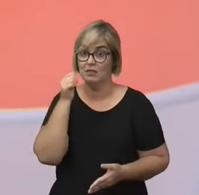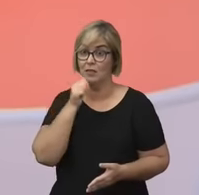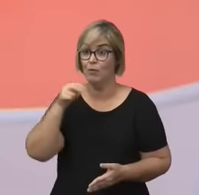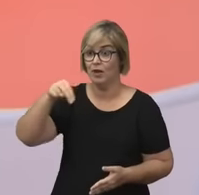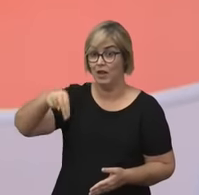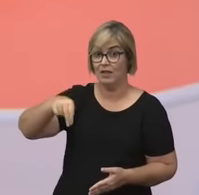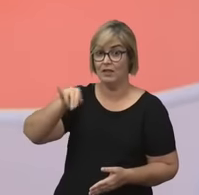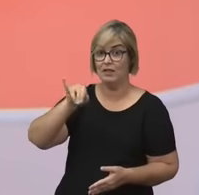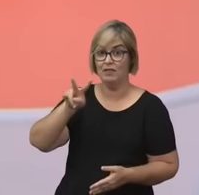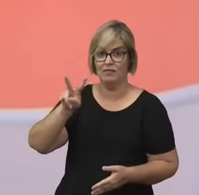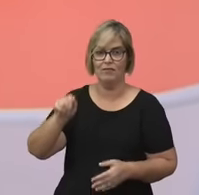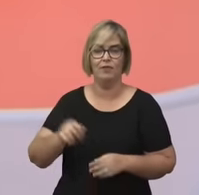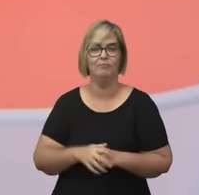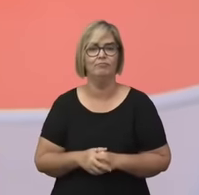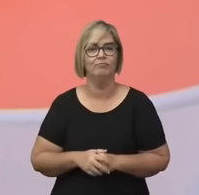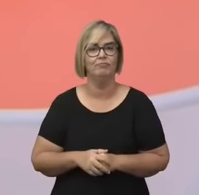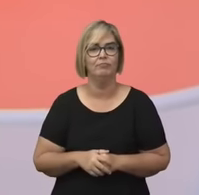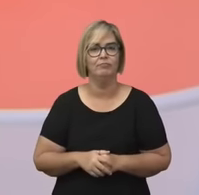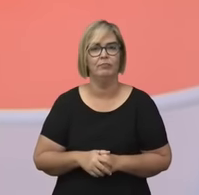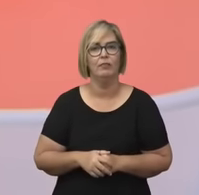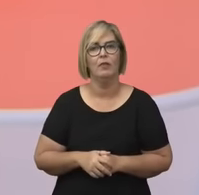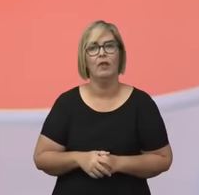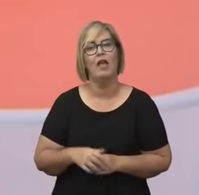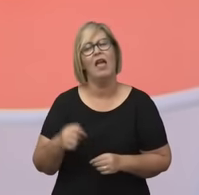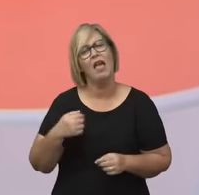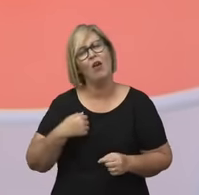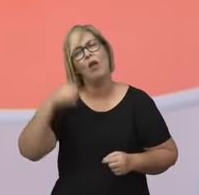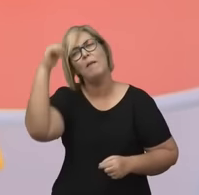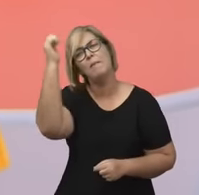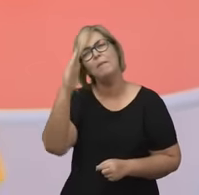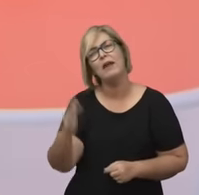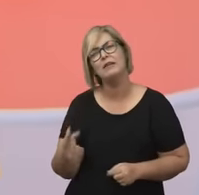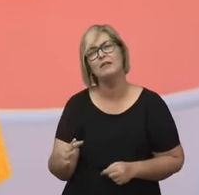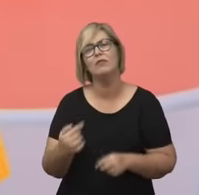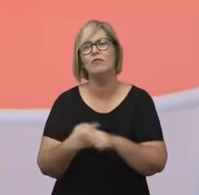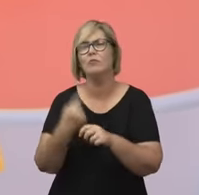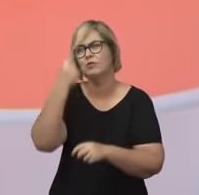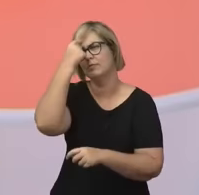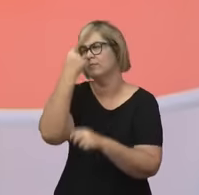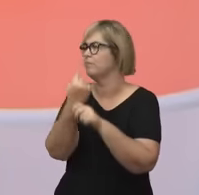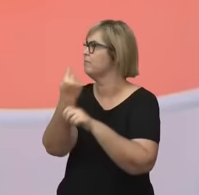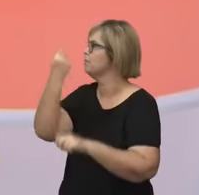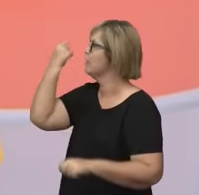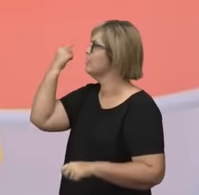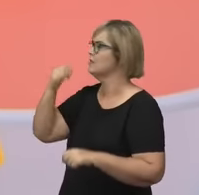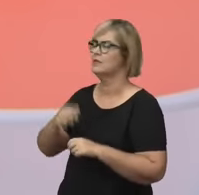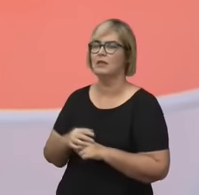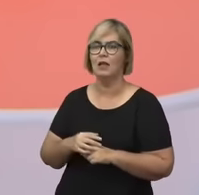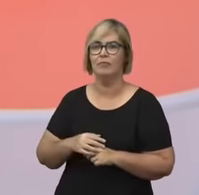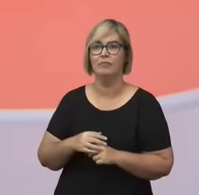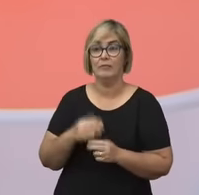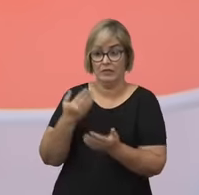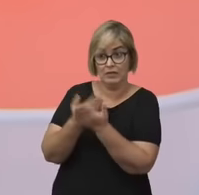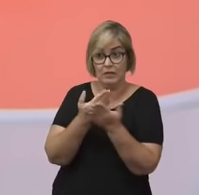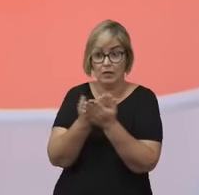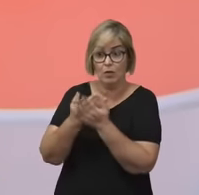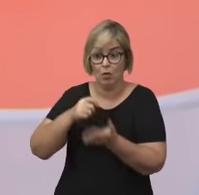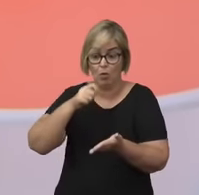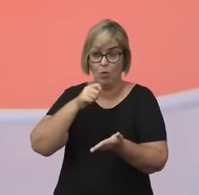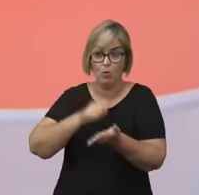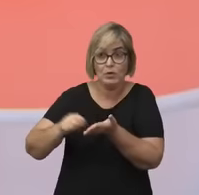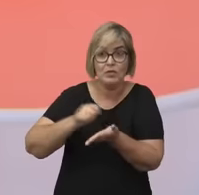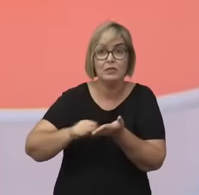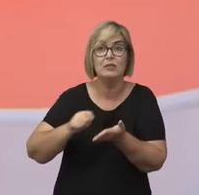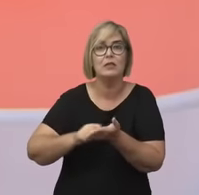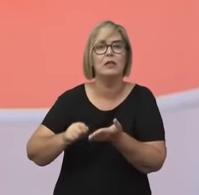tempo de voltarmos ao nosso caro Brasil, cujo interesse inspirou-nos este trabalho, e repetir a exclamação